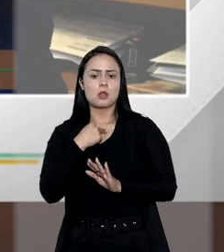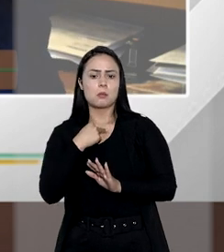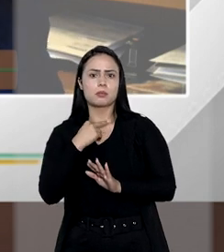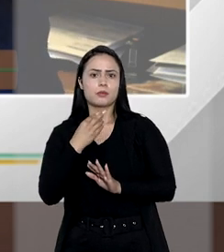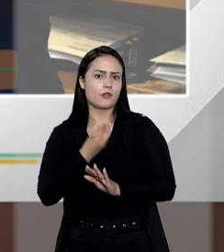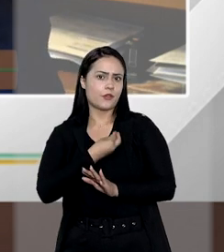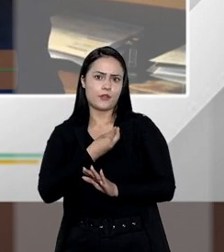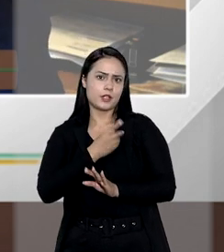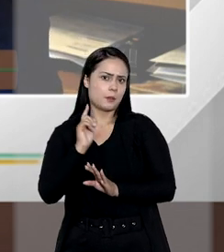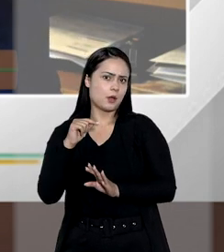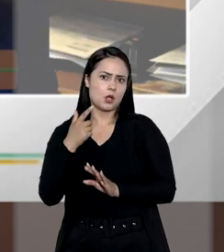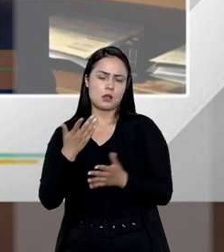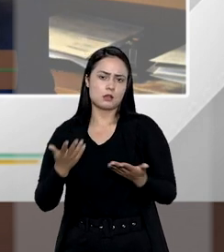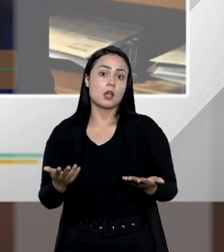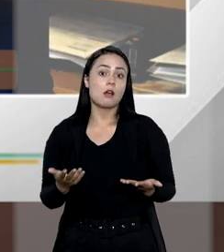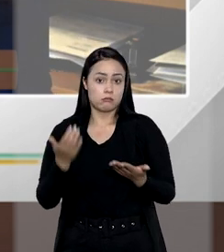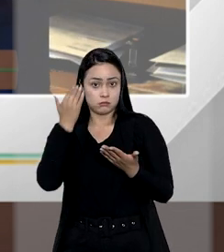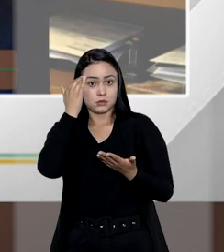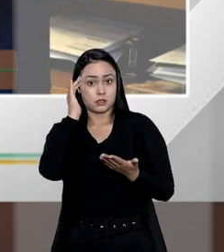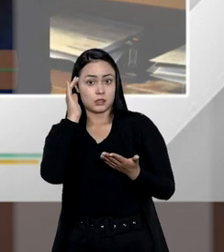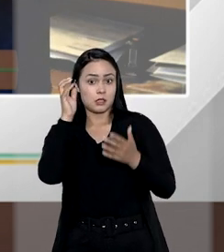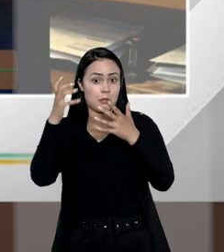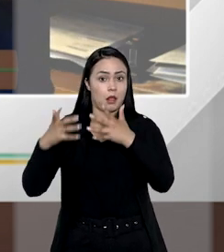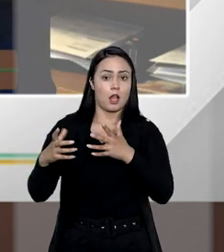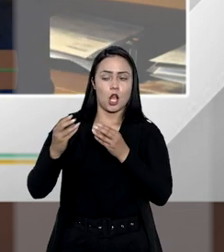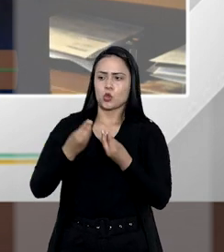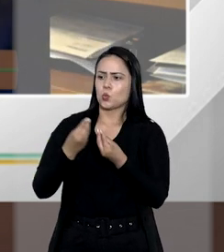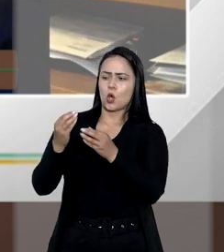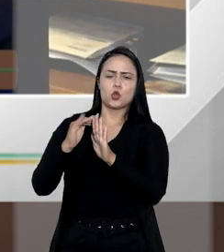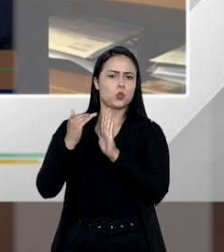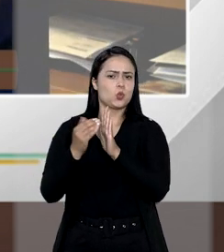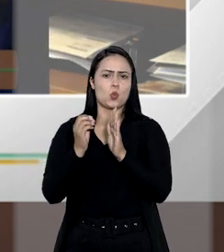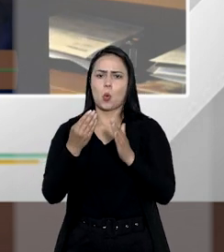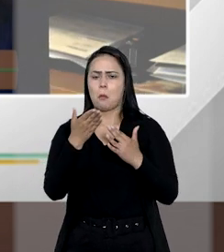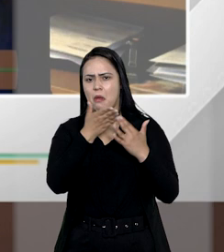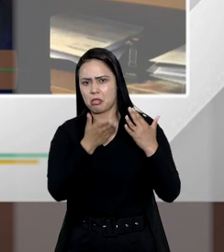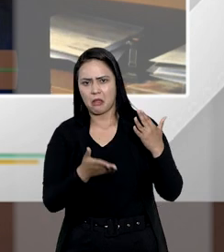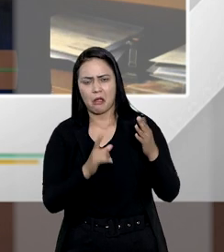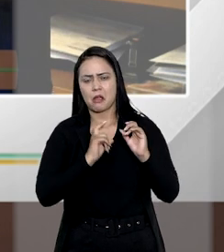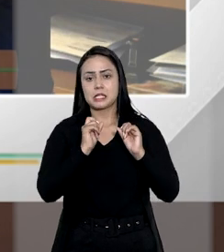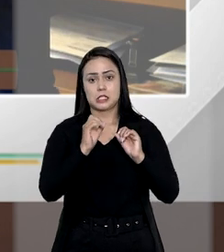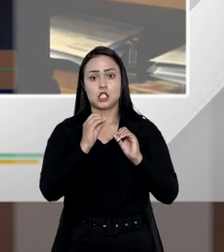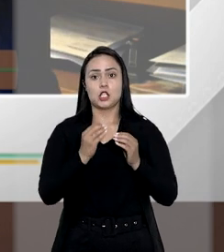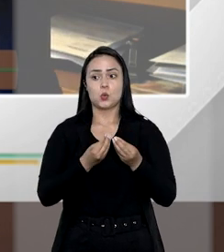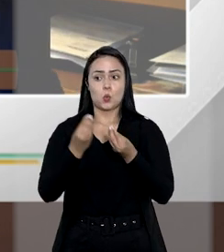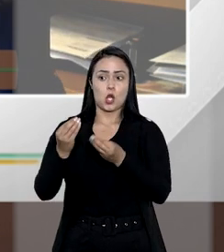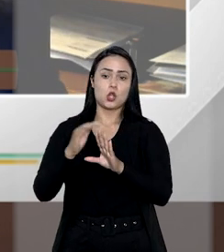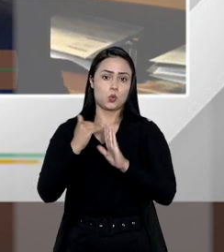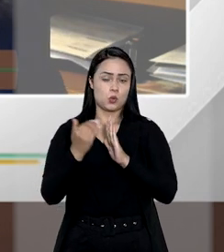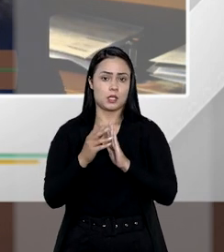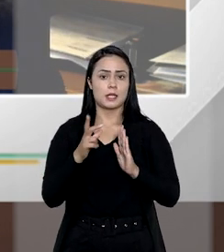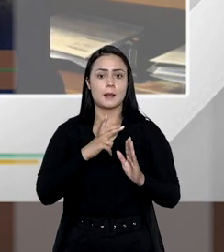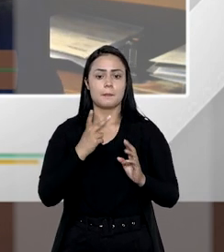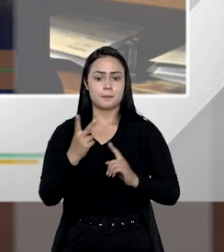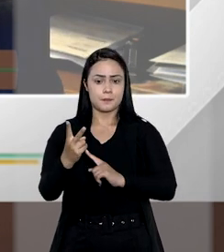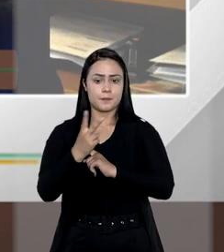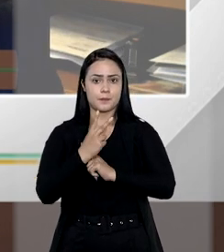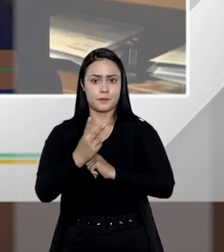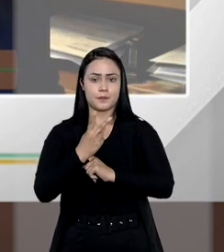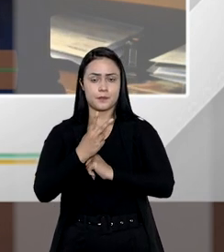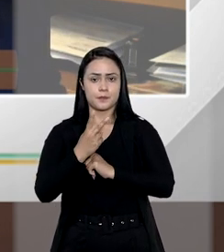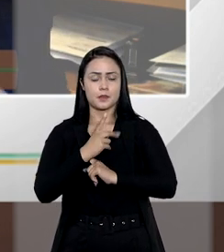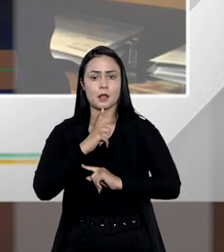depois como sobreviver. Então, se me fiz entender, pode doar tudo, ou só a metade, e se doar tudo, reserva para si o